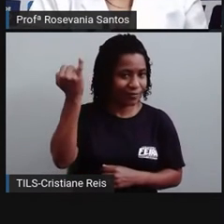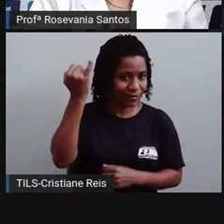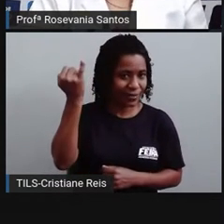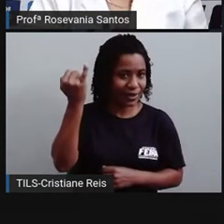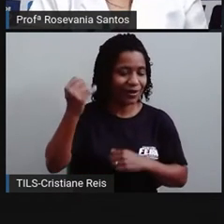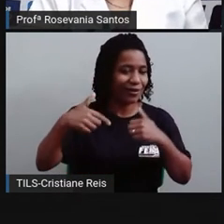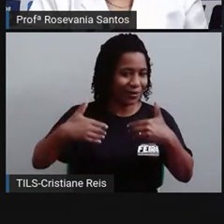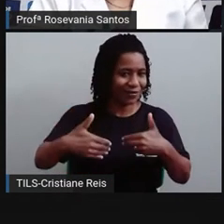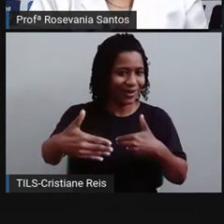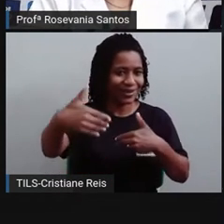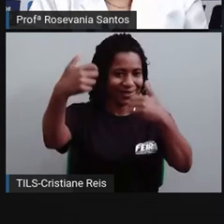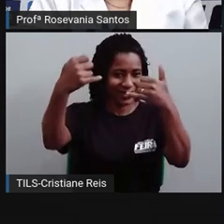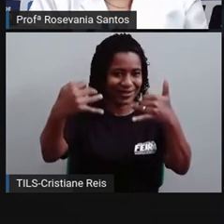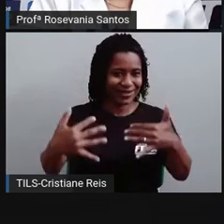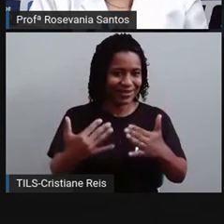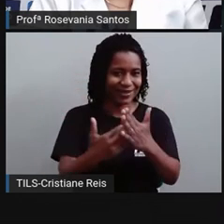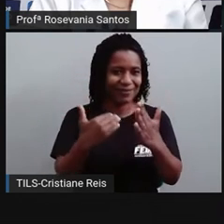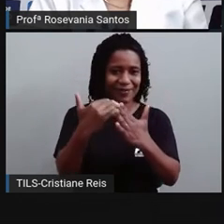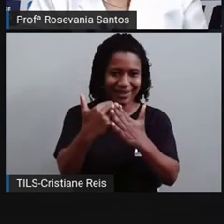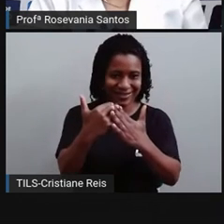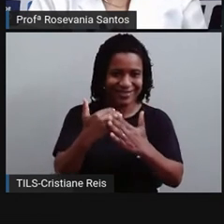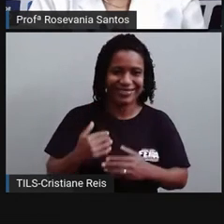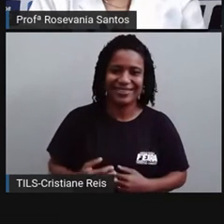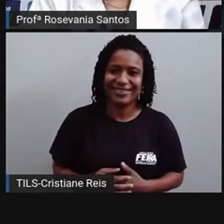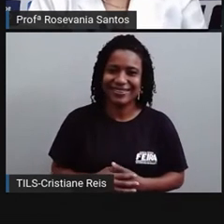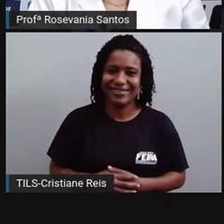de gravar? Bem legal, né? Vamos lá.